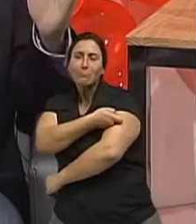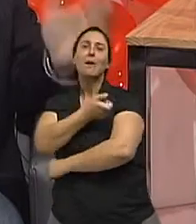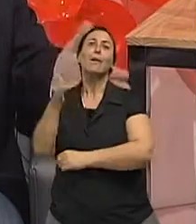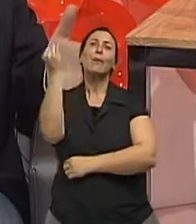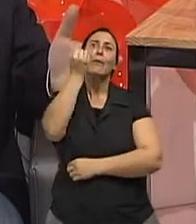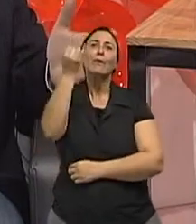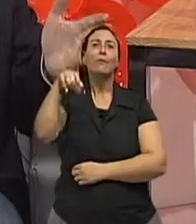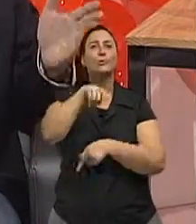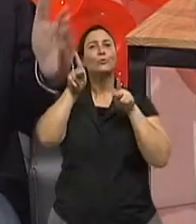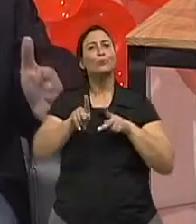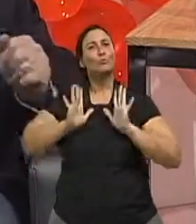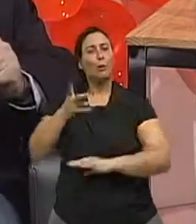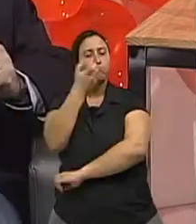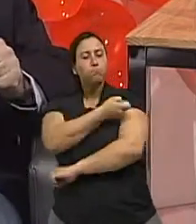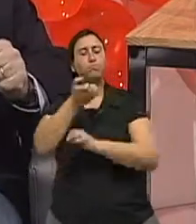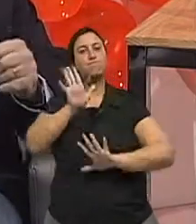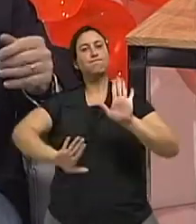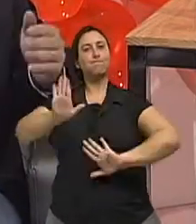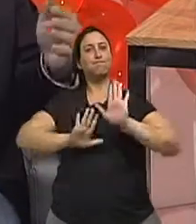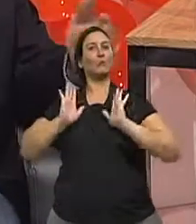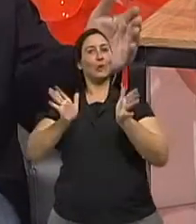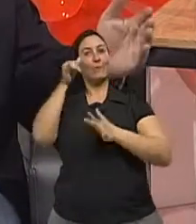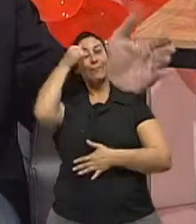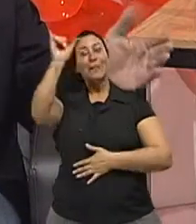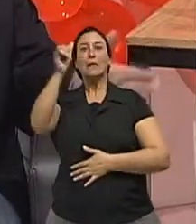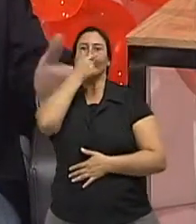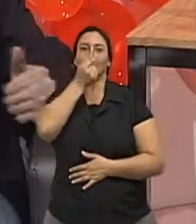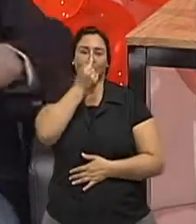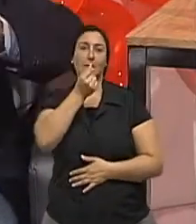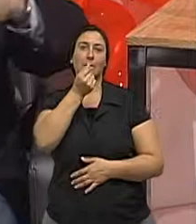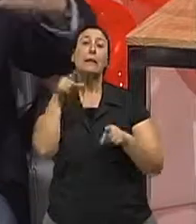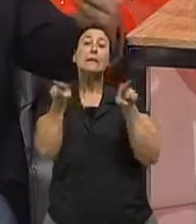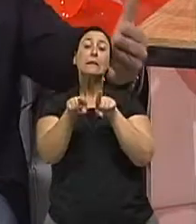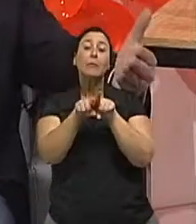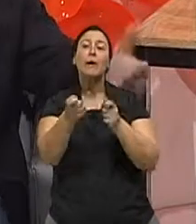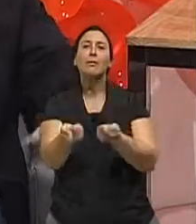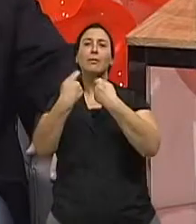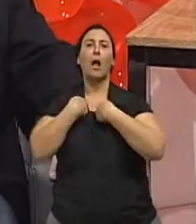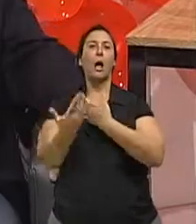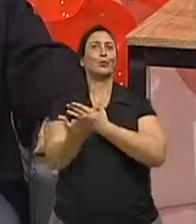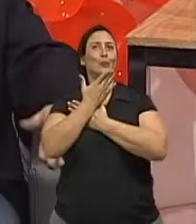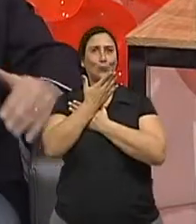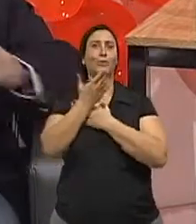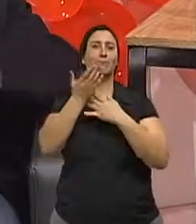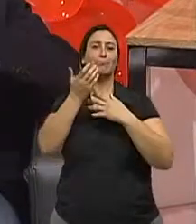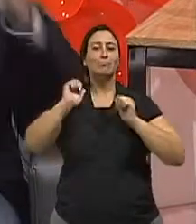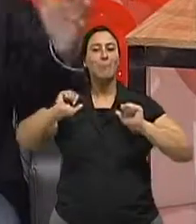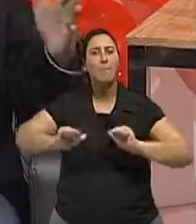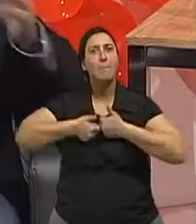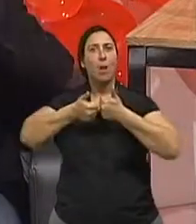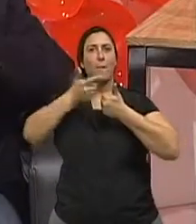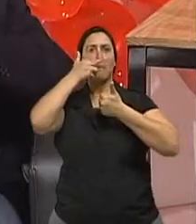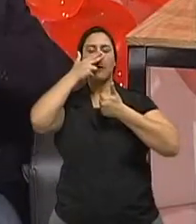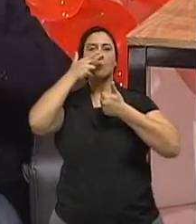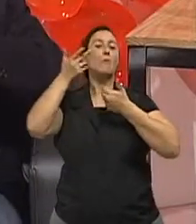além de proteger para a gripe, ela também protege para as consequências que a gripe traz, porque ela abre